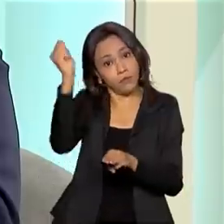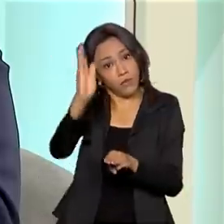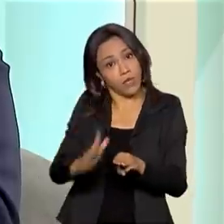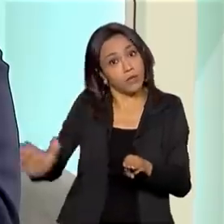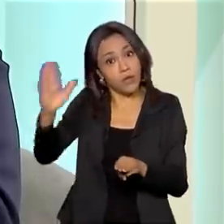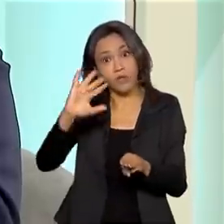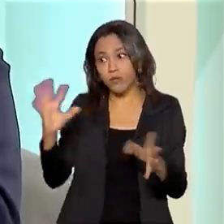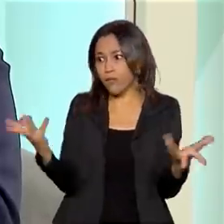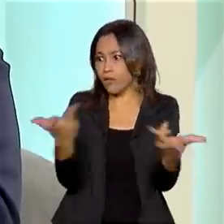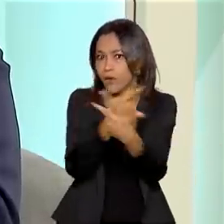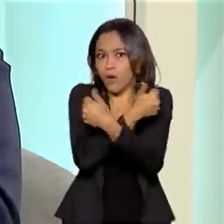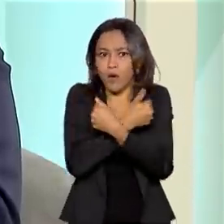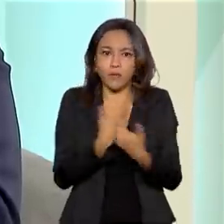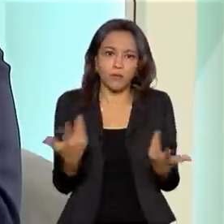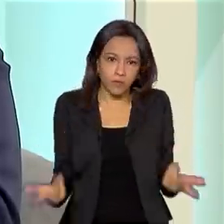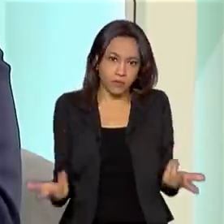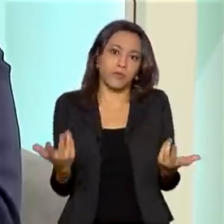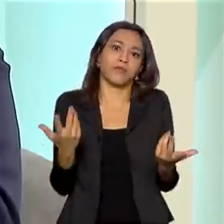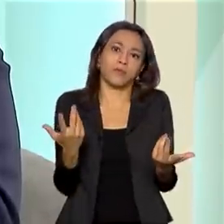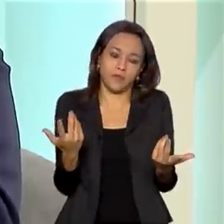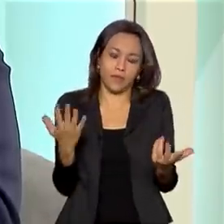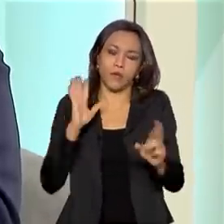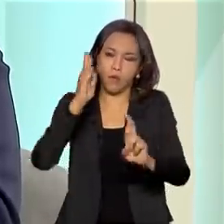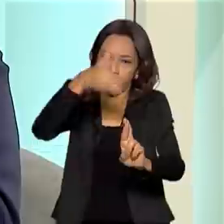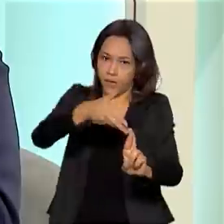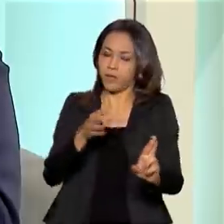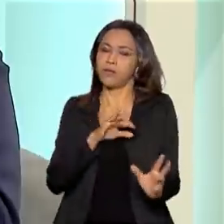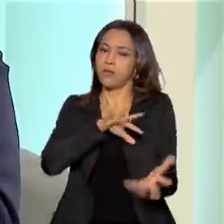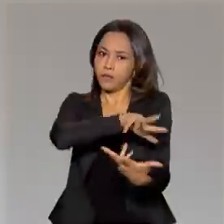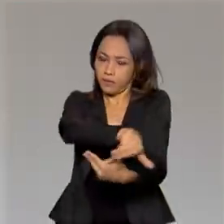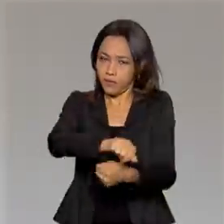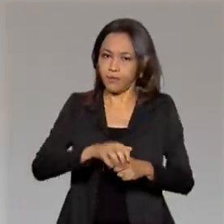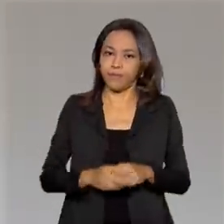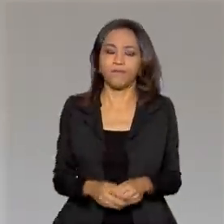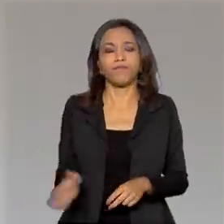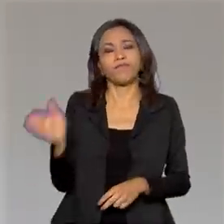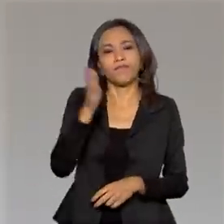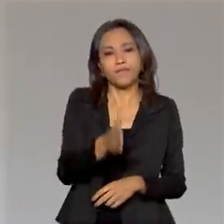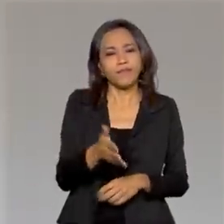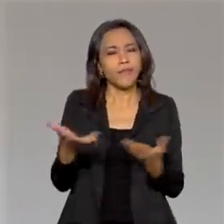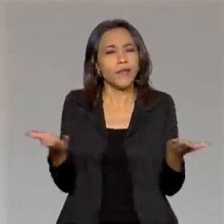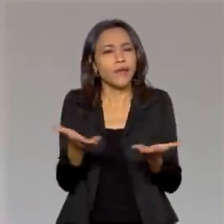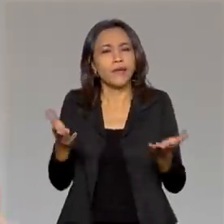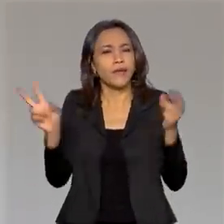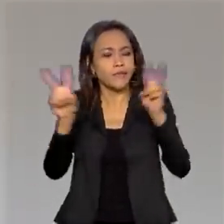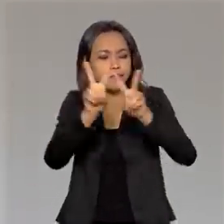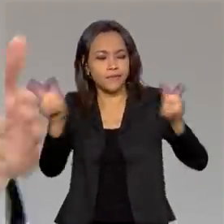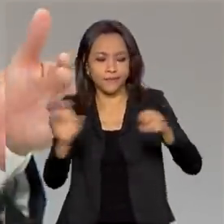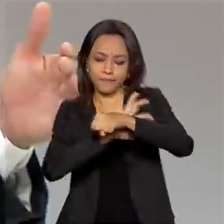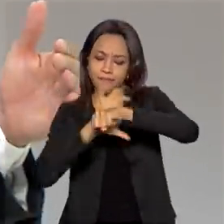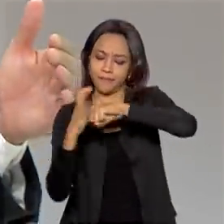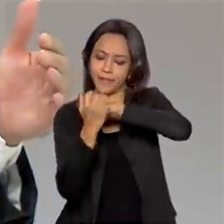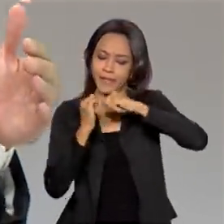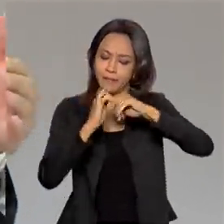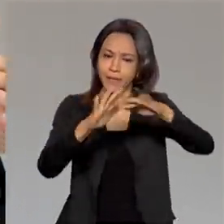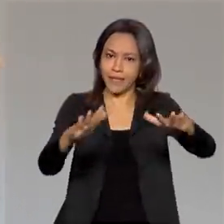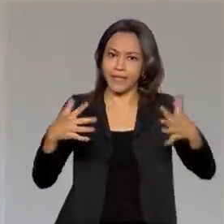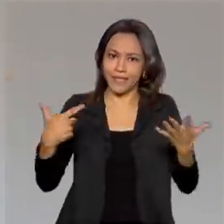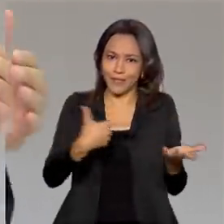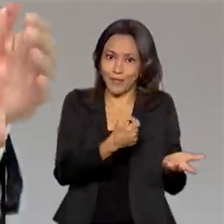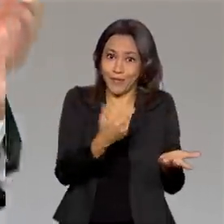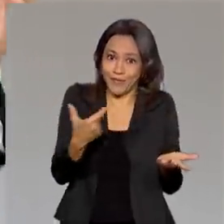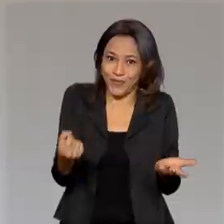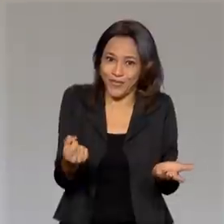fantásticos, de relevância internacional. E agora, nesse momento de pandemia, 2020, momento de